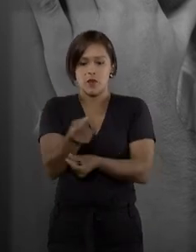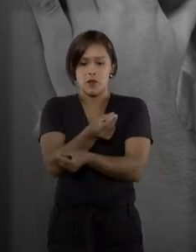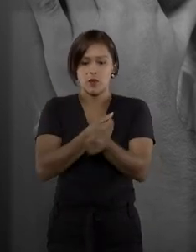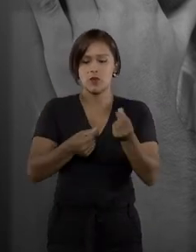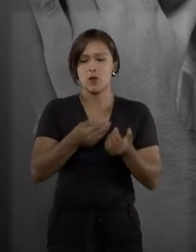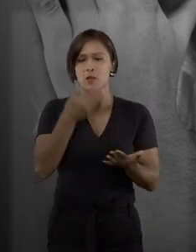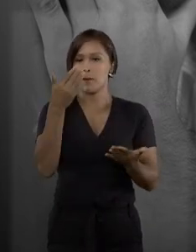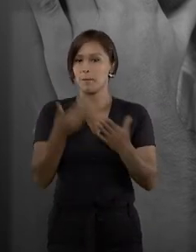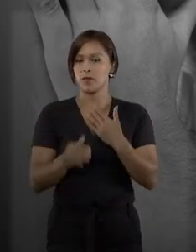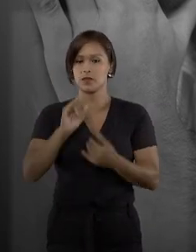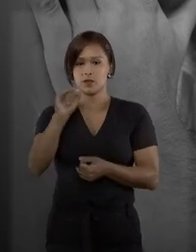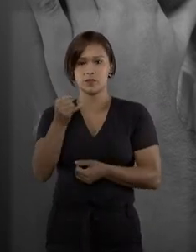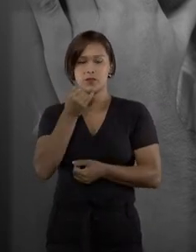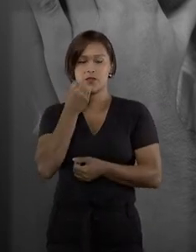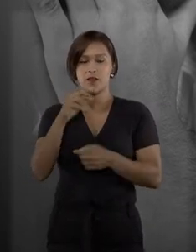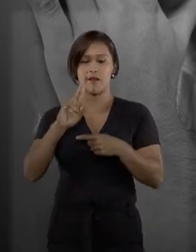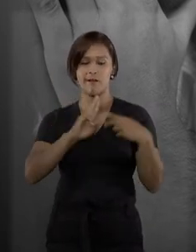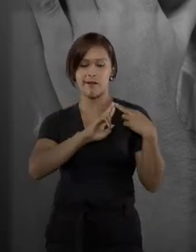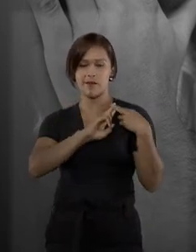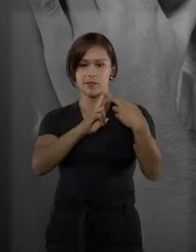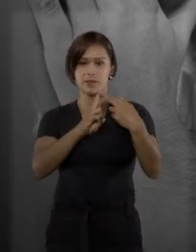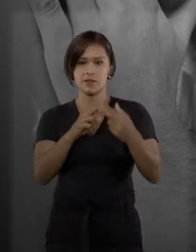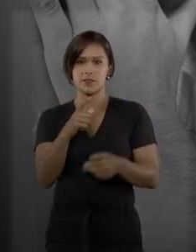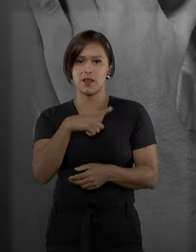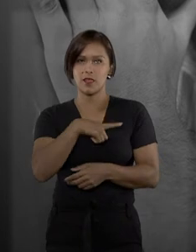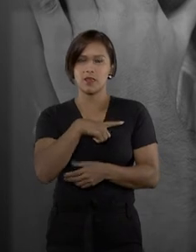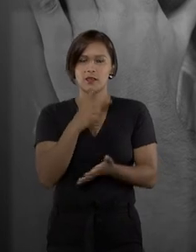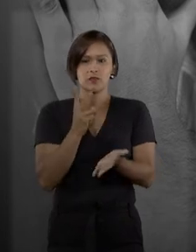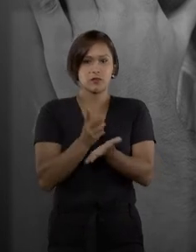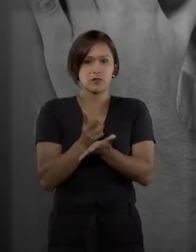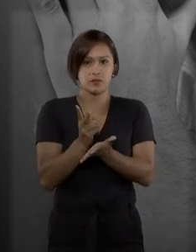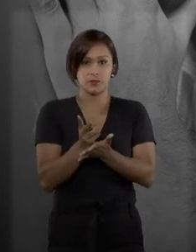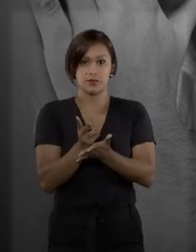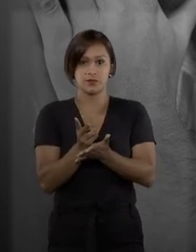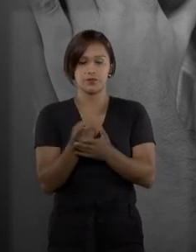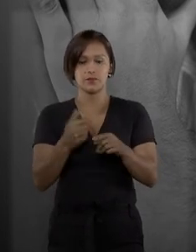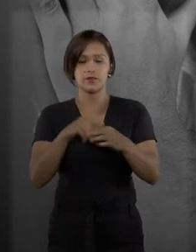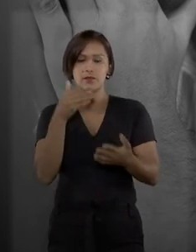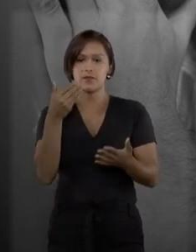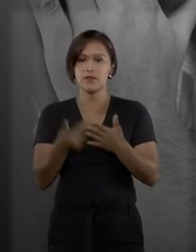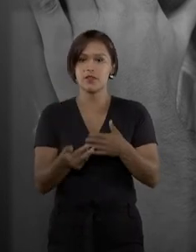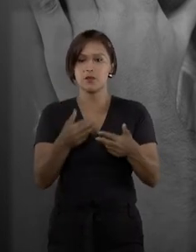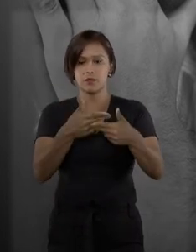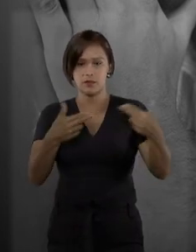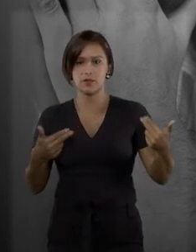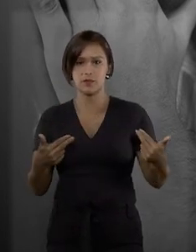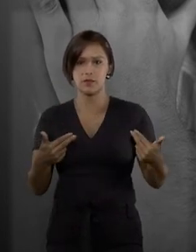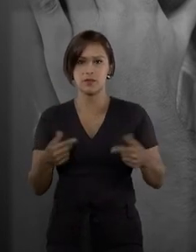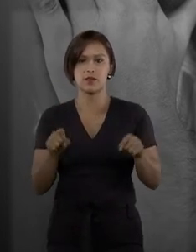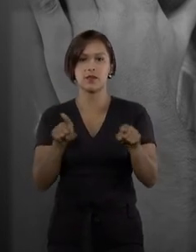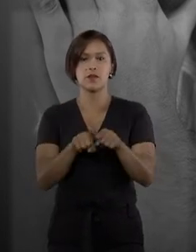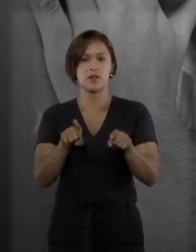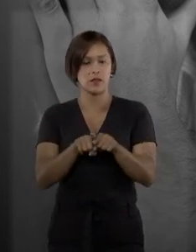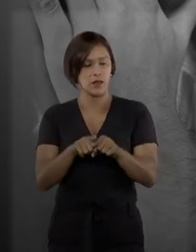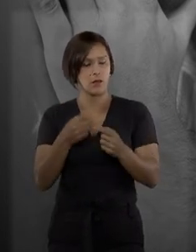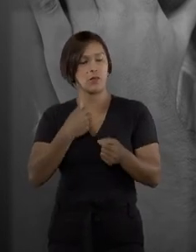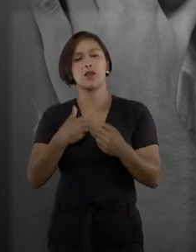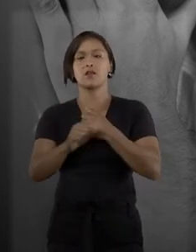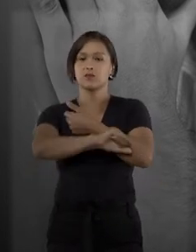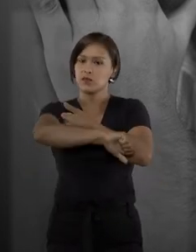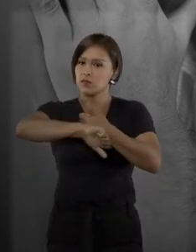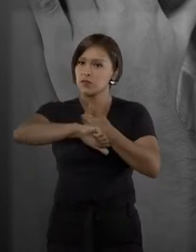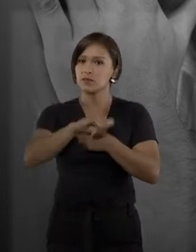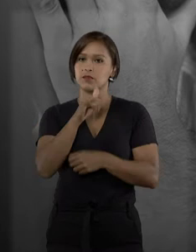representaria caso houvesse acontecido. Em um prejuízo imaterial, assim como os danos morais, por exemplo,